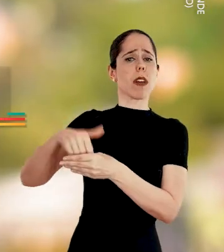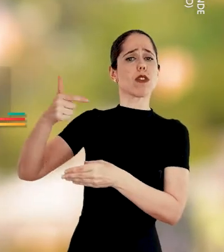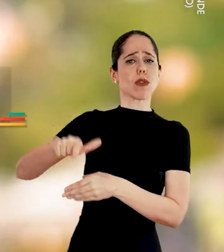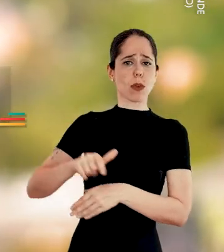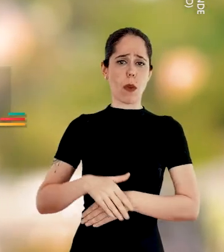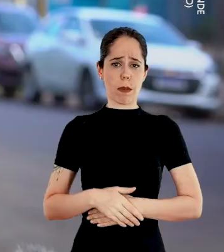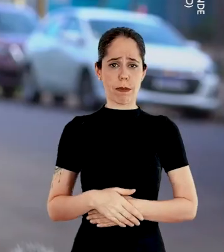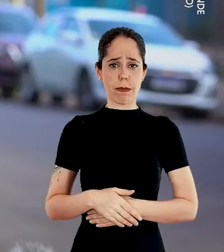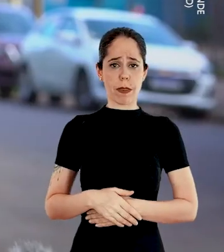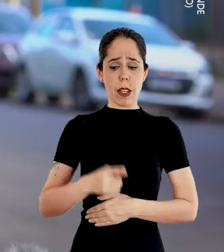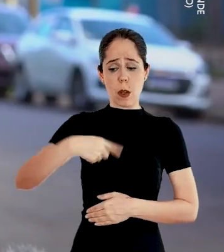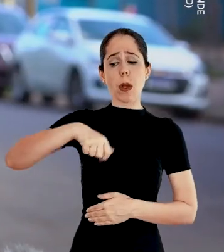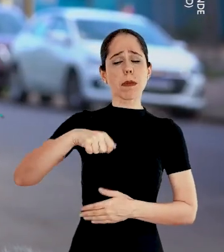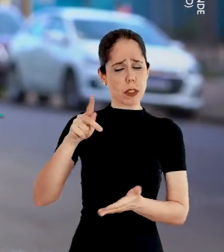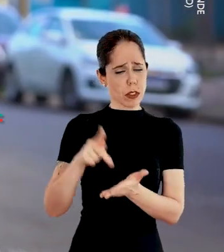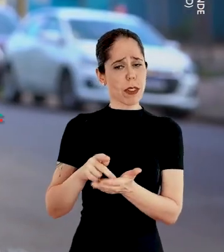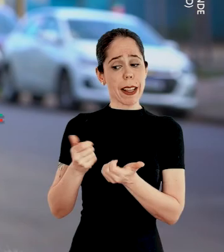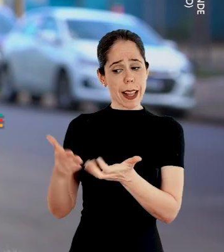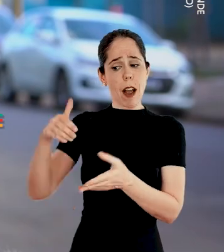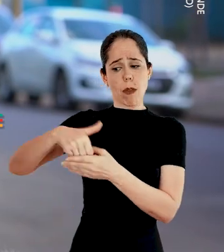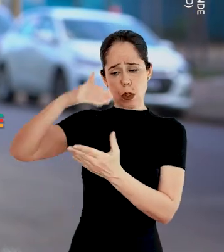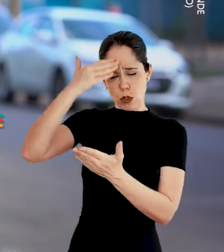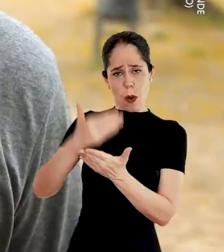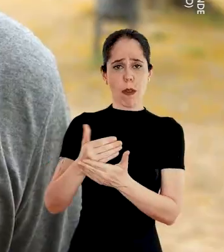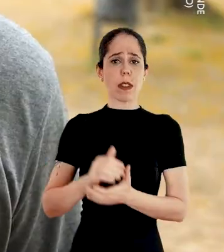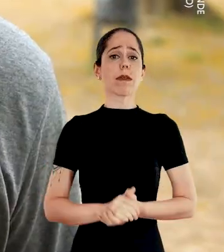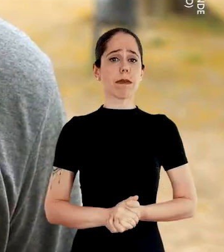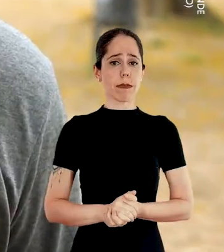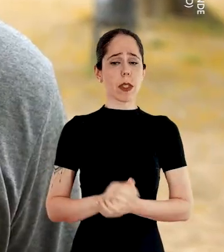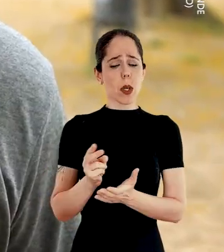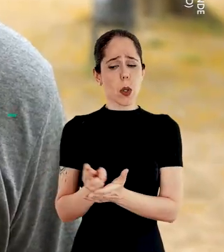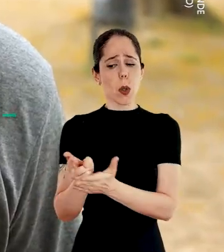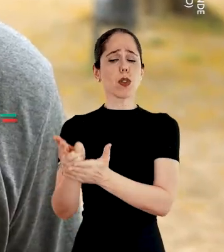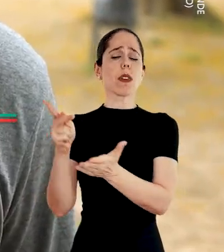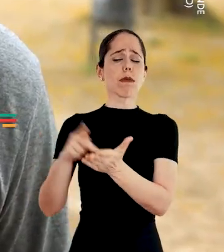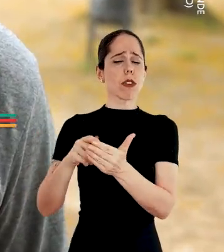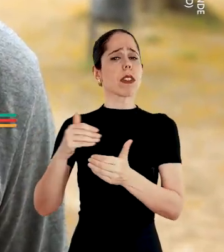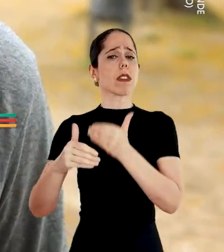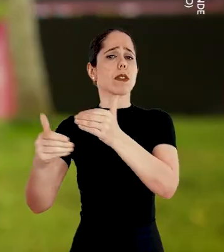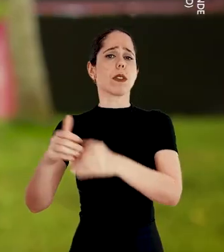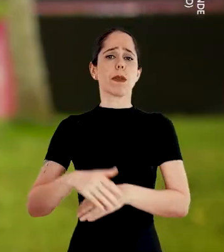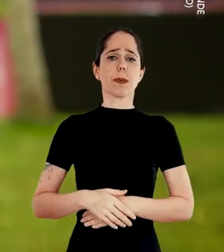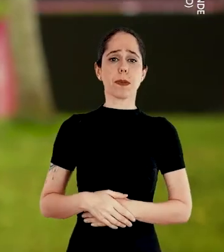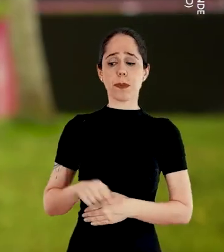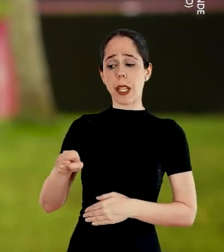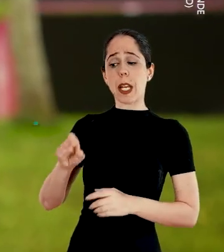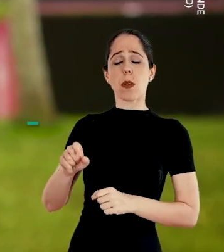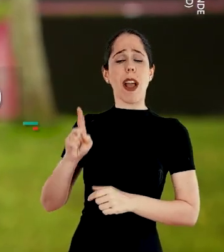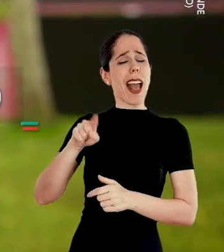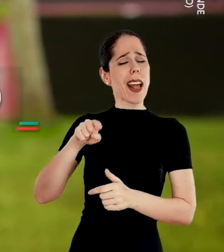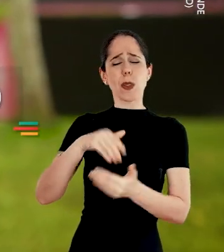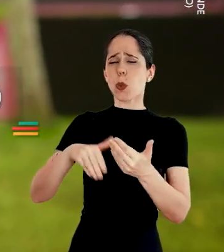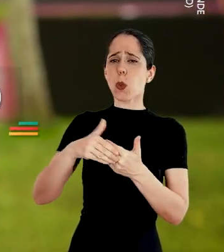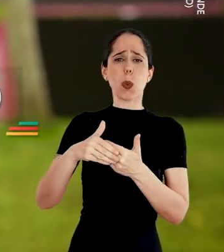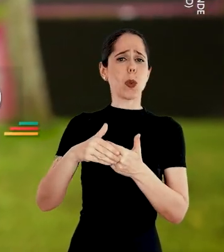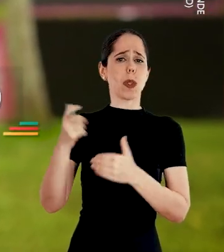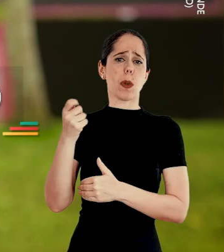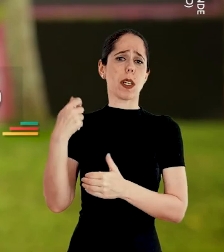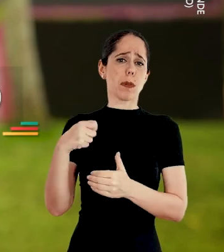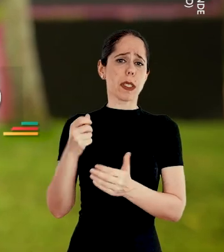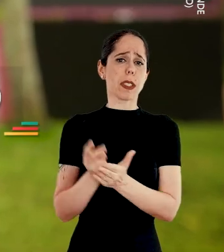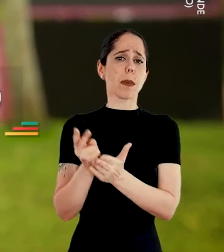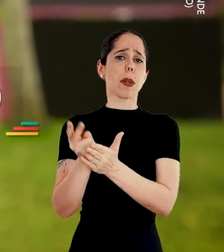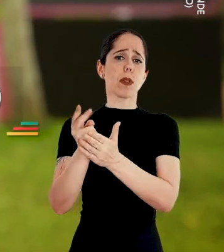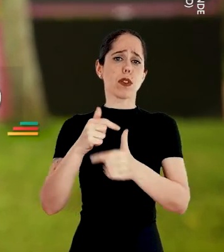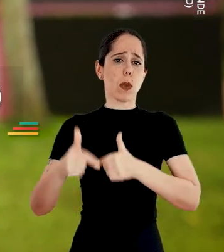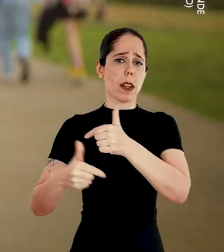reeleição dele, né? A gente precisa realmente dar um voto de confiança. Conseguir realmente o desenvolvimento. Ele é tudo que o Rio Grande precisa para dar